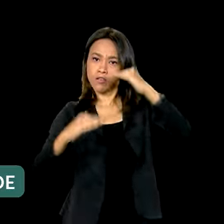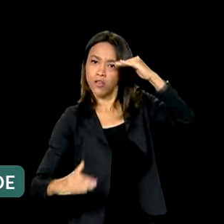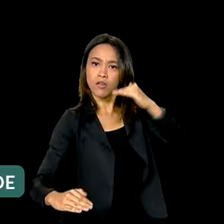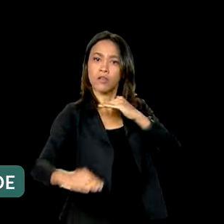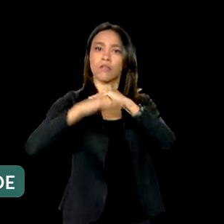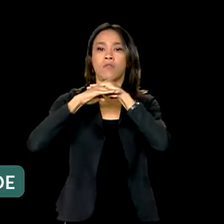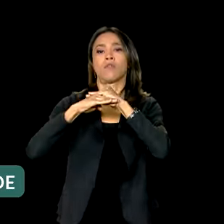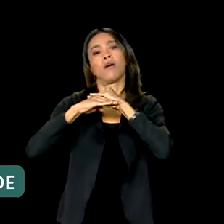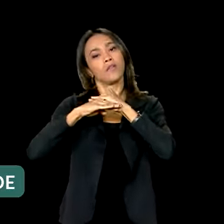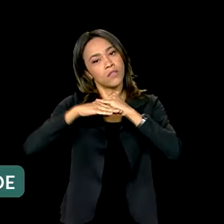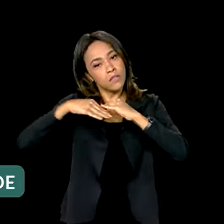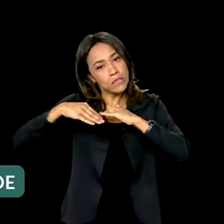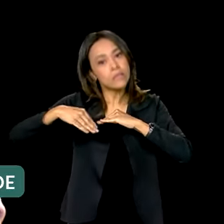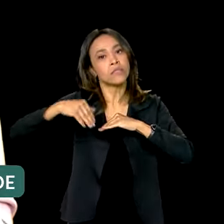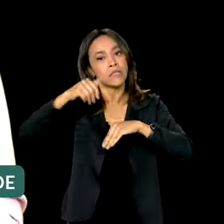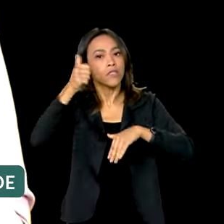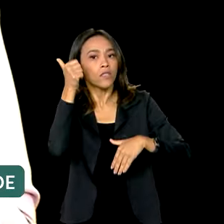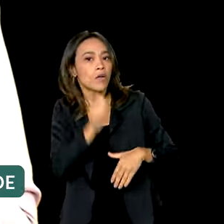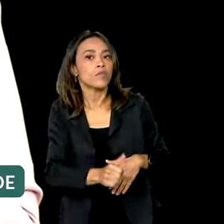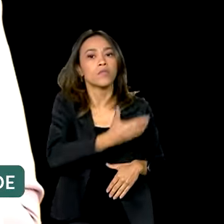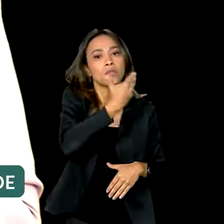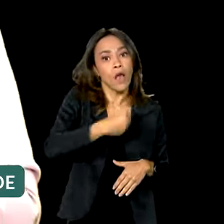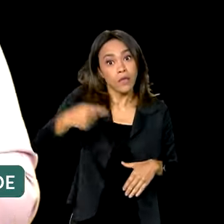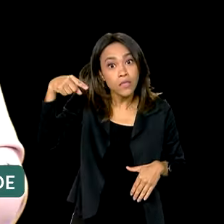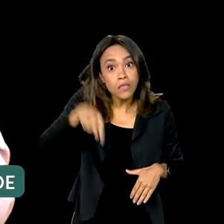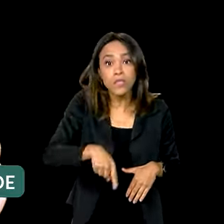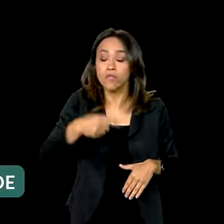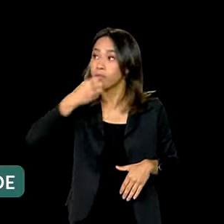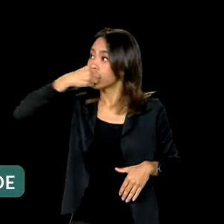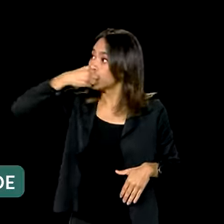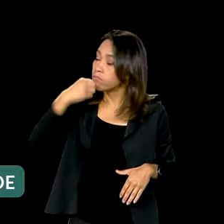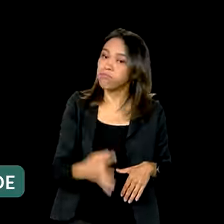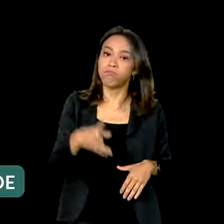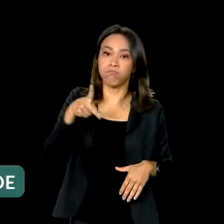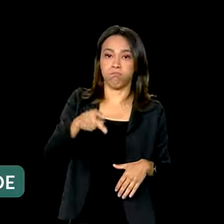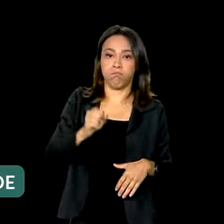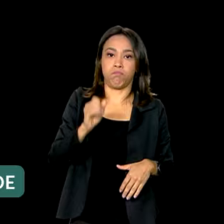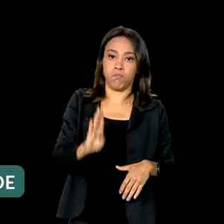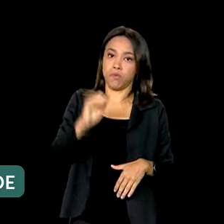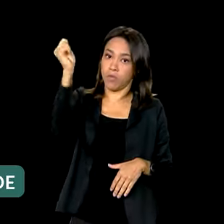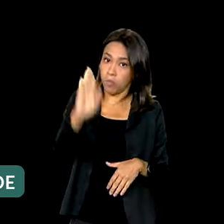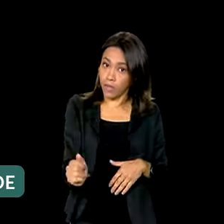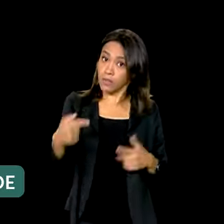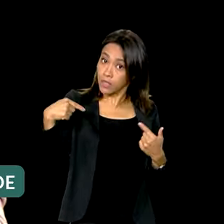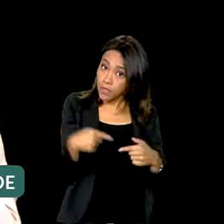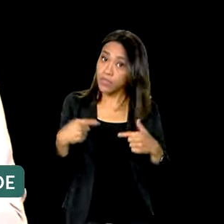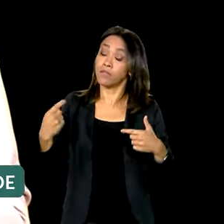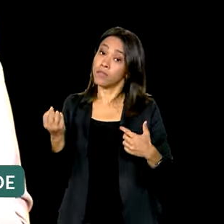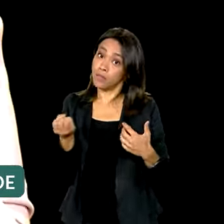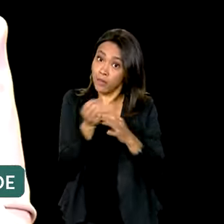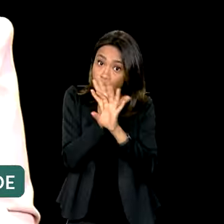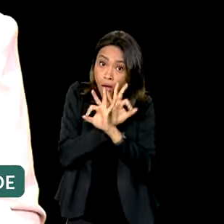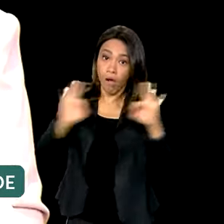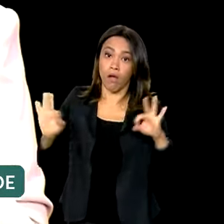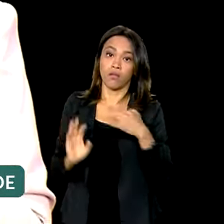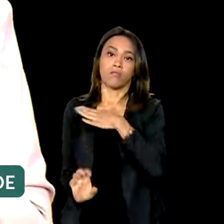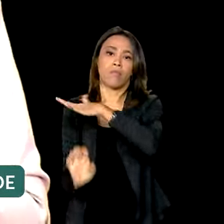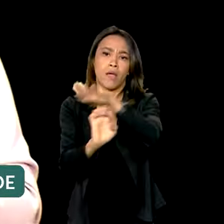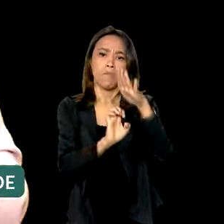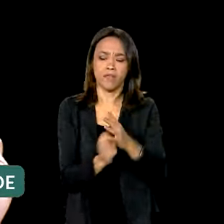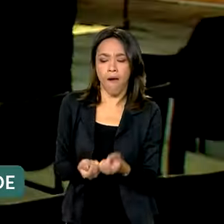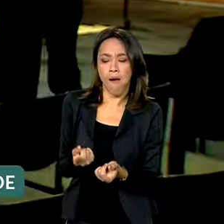fazer a diferença para o PIB brasileiro. Mas, principalmente, vai fazer a diferença para a empresa, que vai ter muito mais